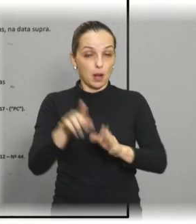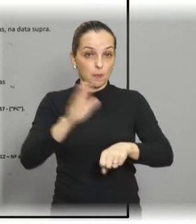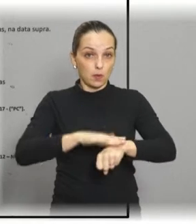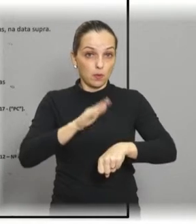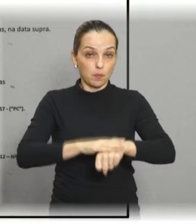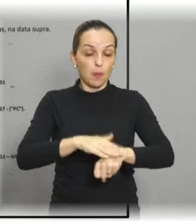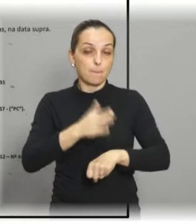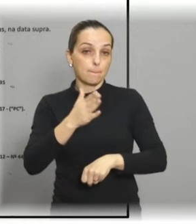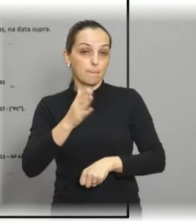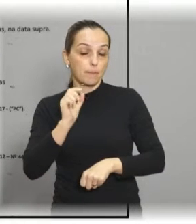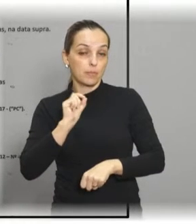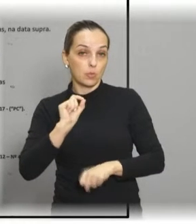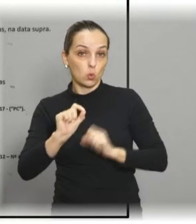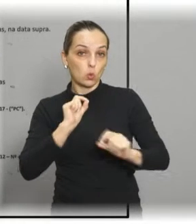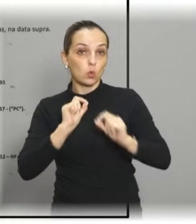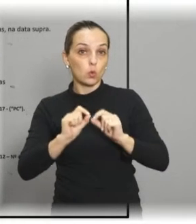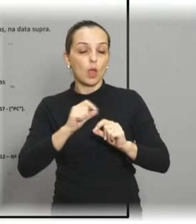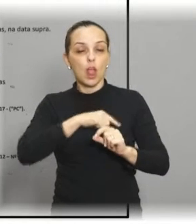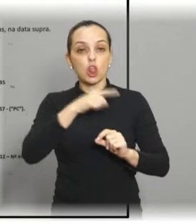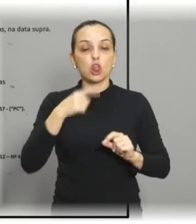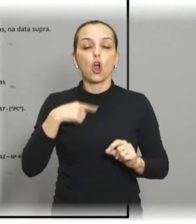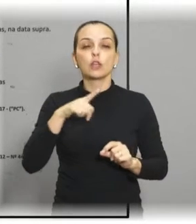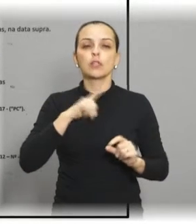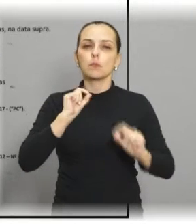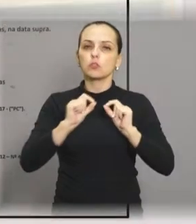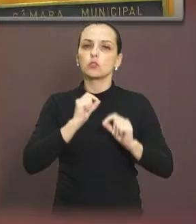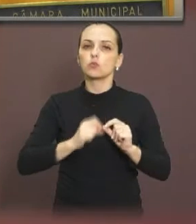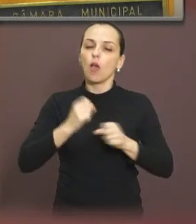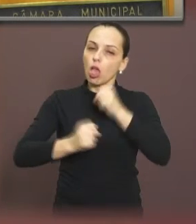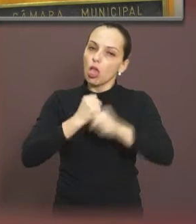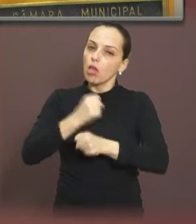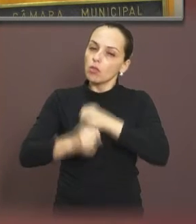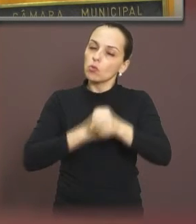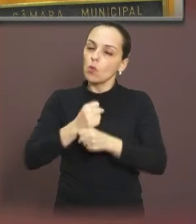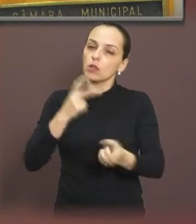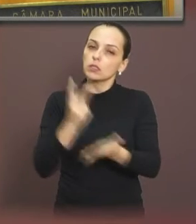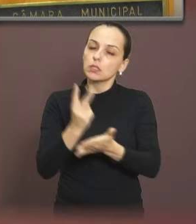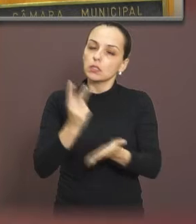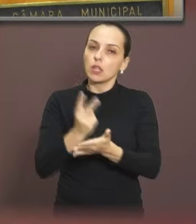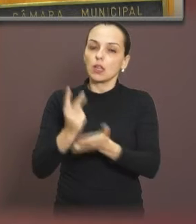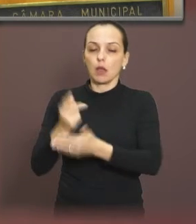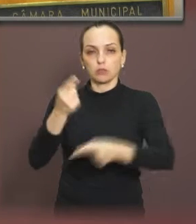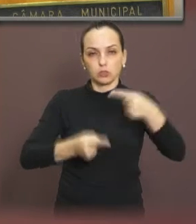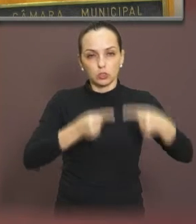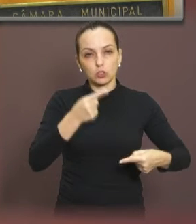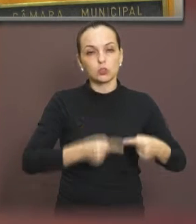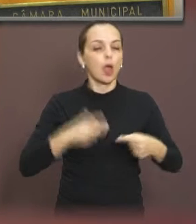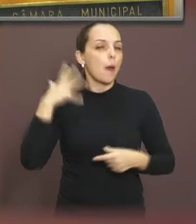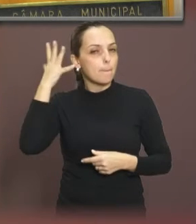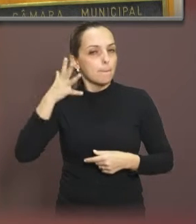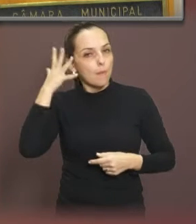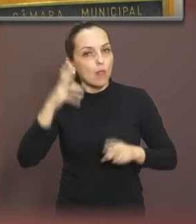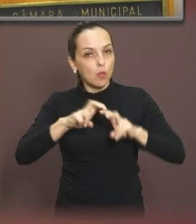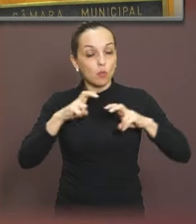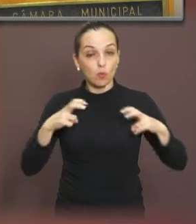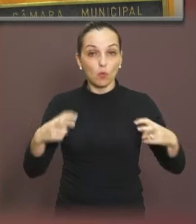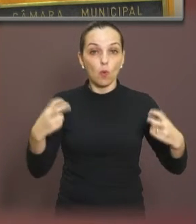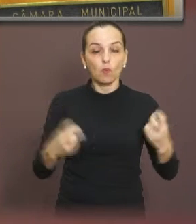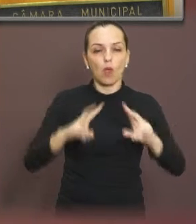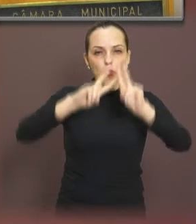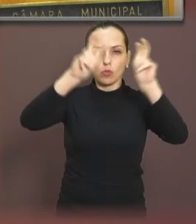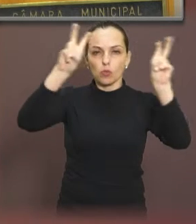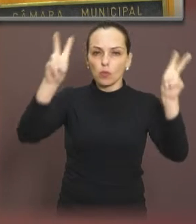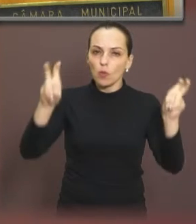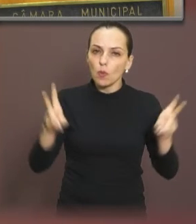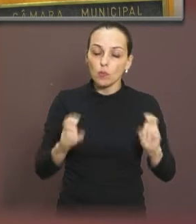2017, a qual nós promovemos todo ano debates, rodas de conversa, onde nós discutimos os mais diversos temas